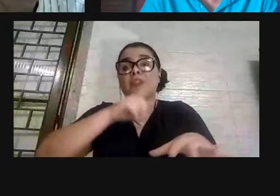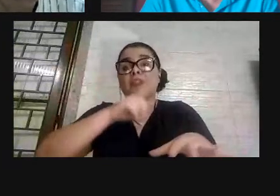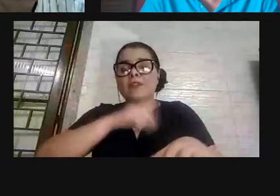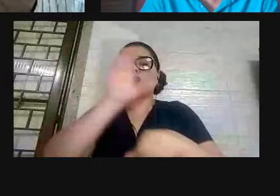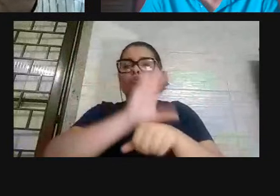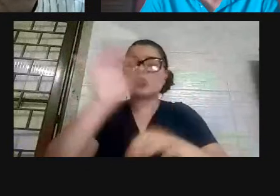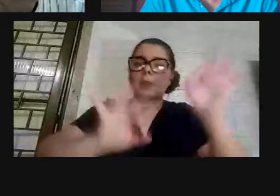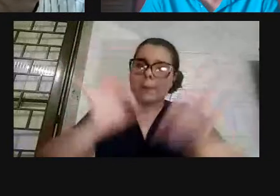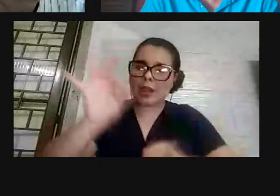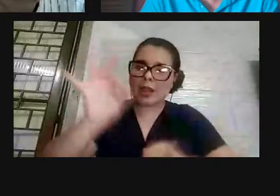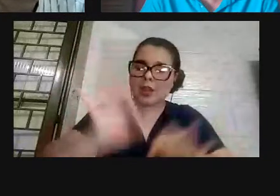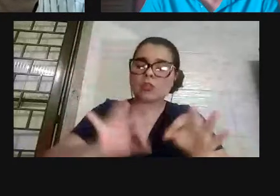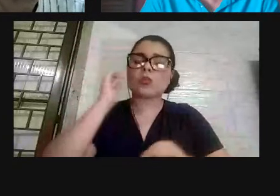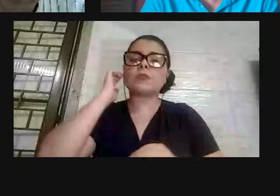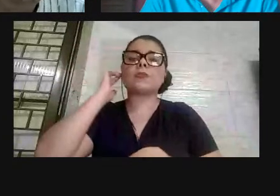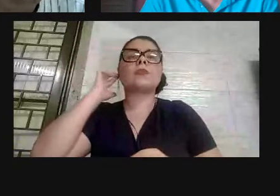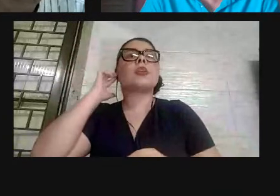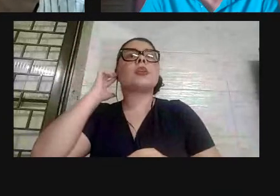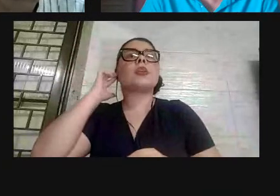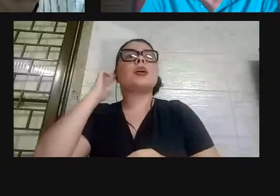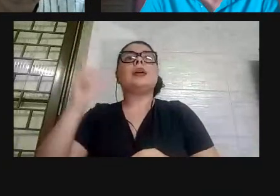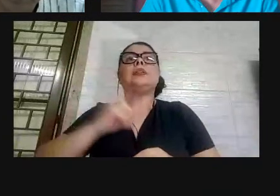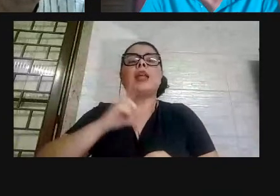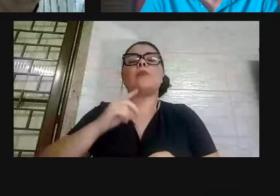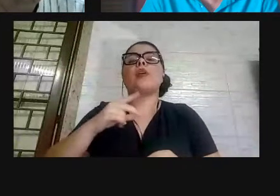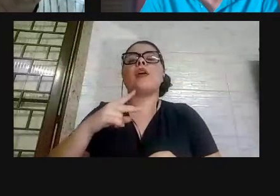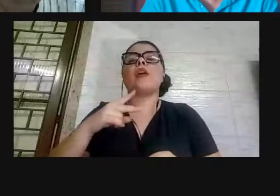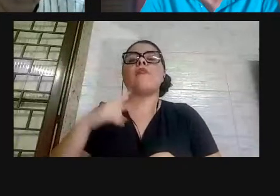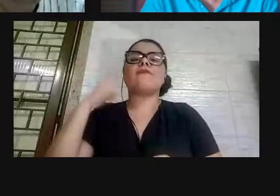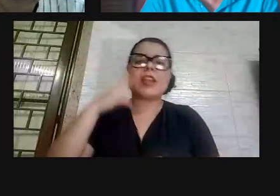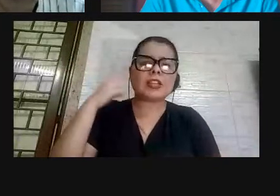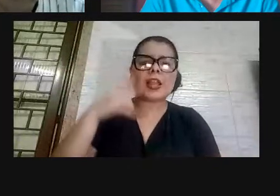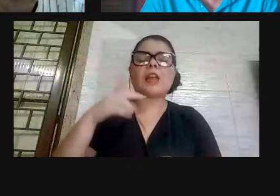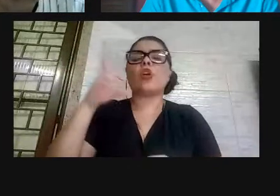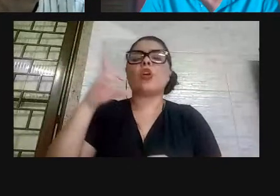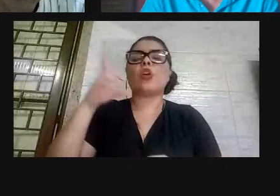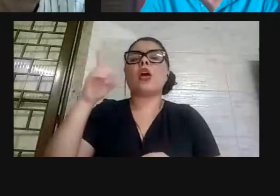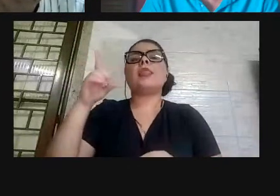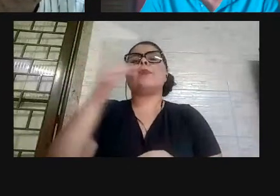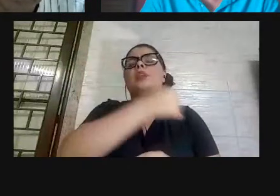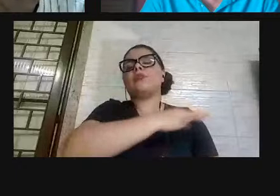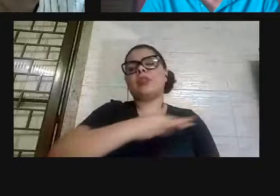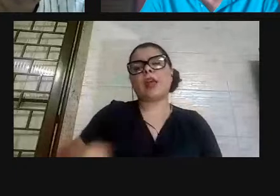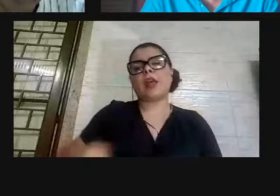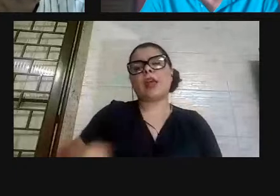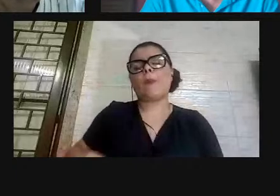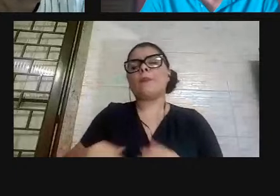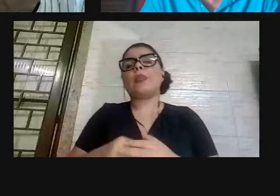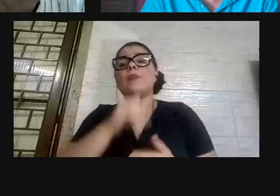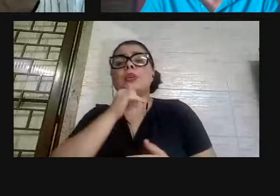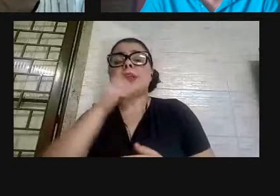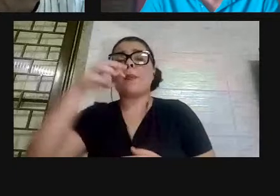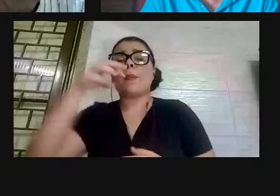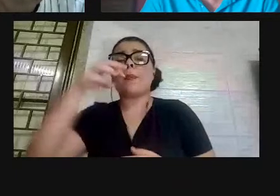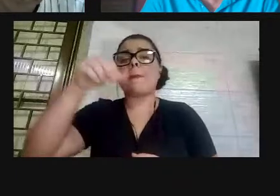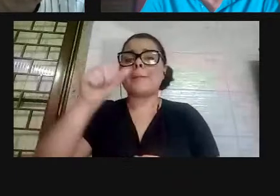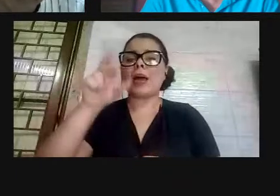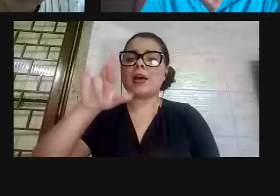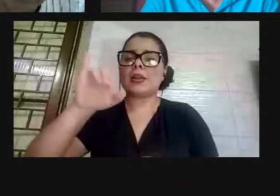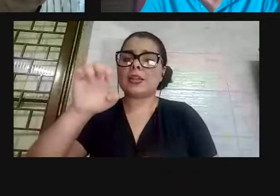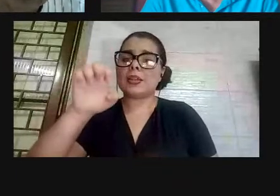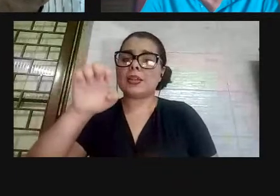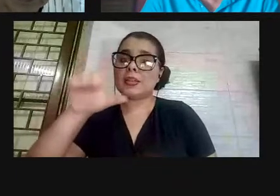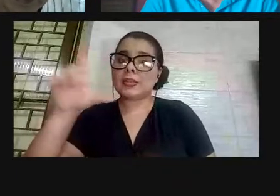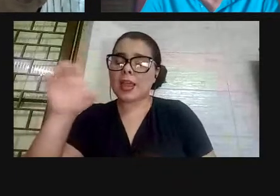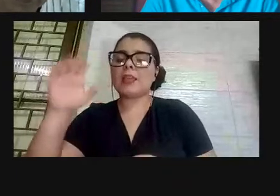Nós temos hoje vereadores, deputados estaduais, deputados federais. Tem o exemplo, por exemplo, da Marielle Franco, que veio lá da